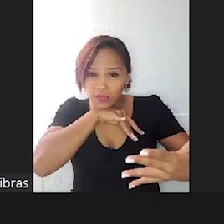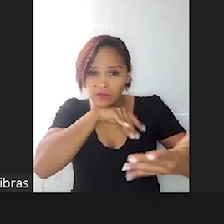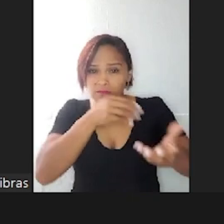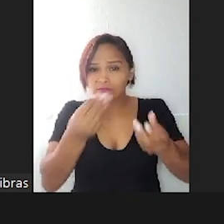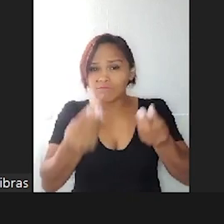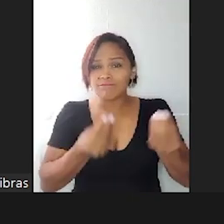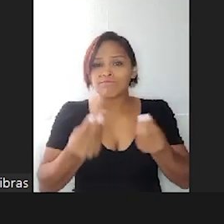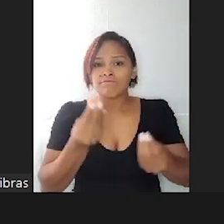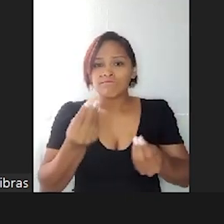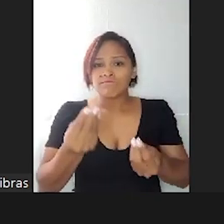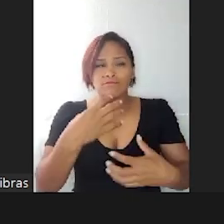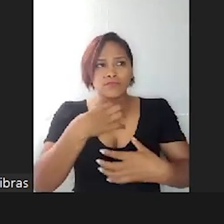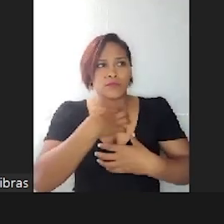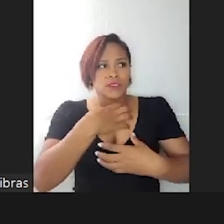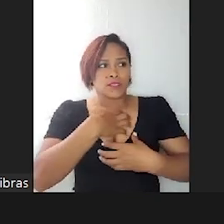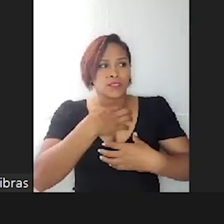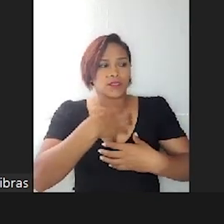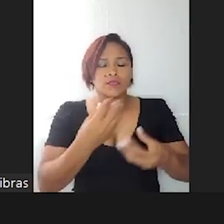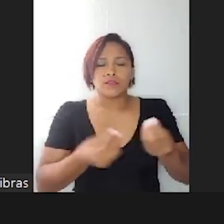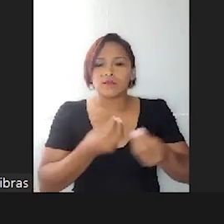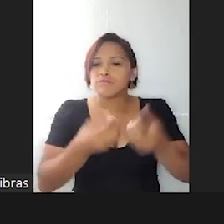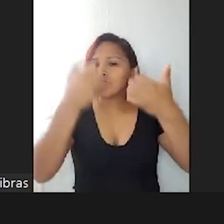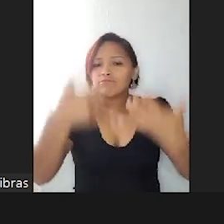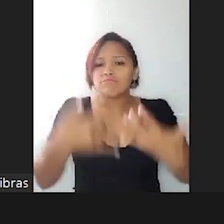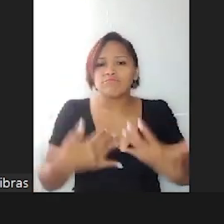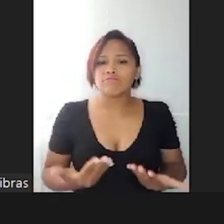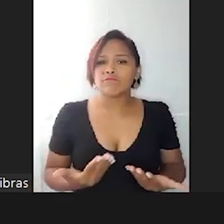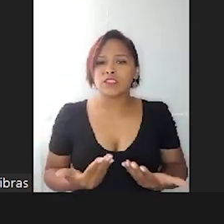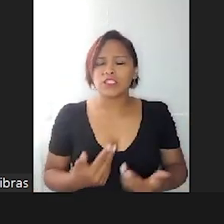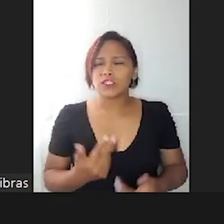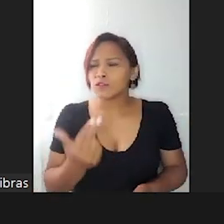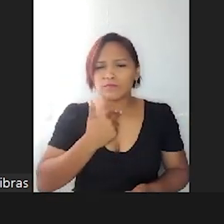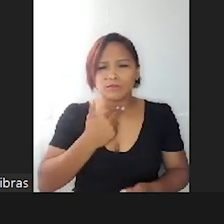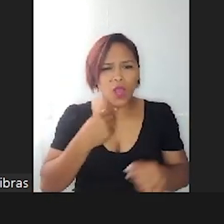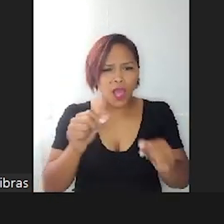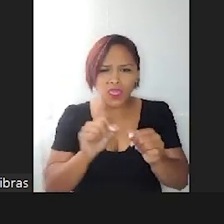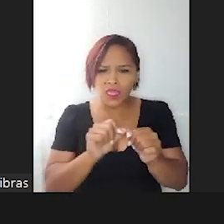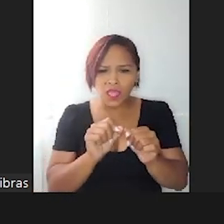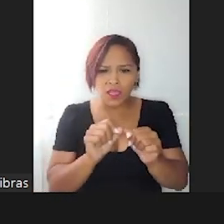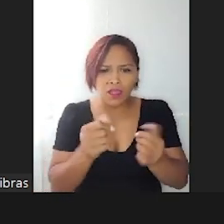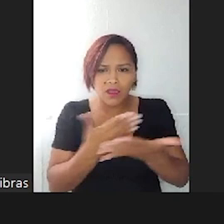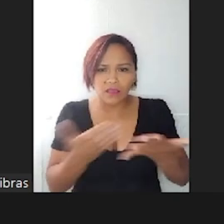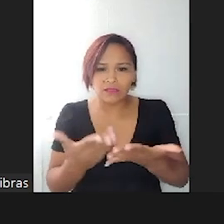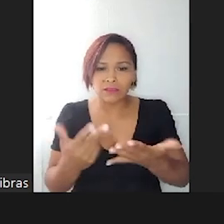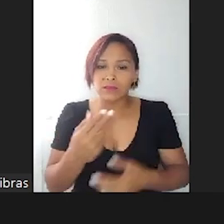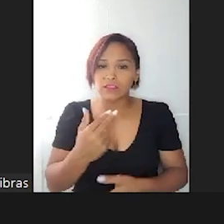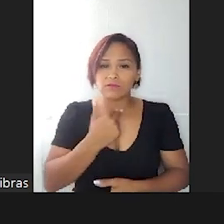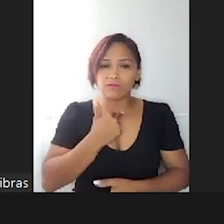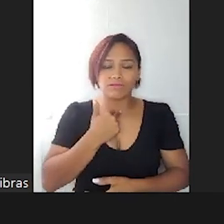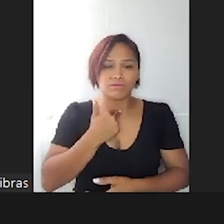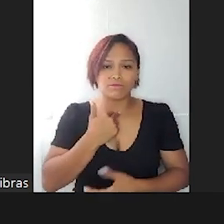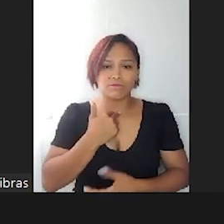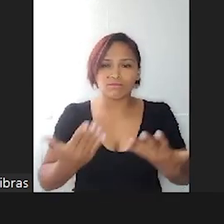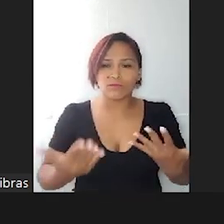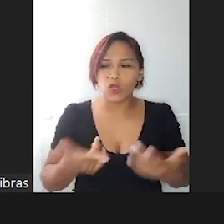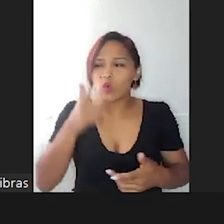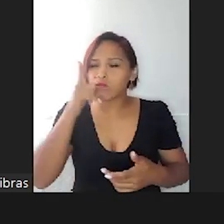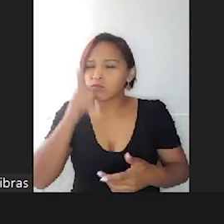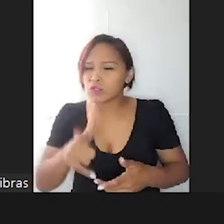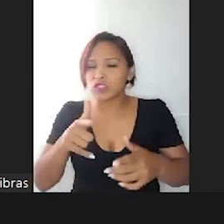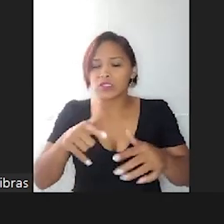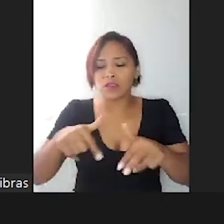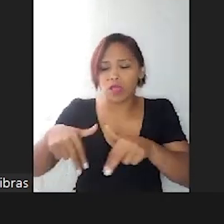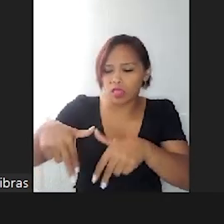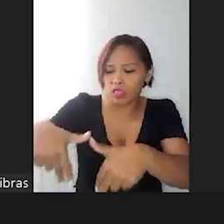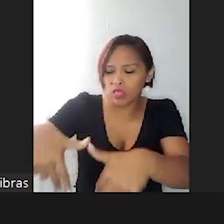que seria, que eu não poderia fazer nada, que eu não conseguiria sair com meu filho pra canto